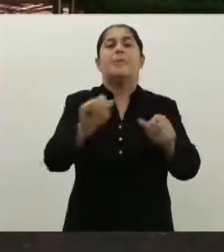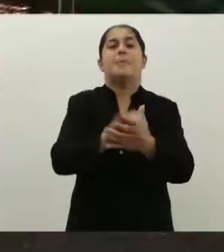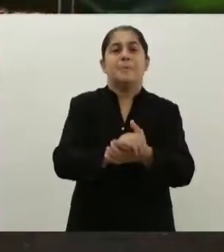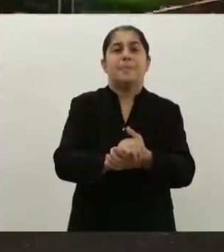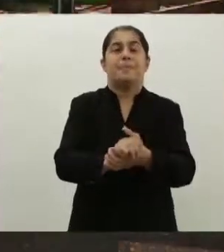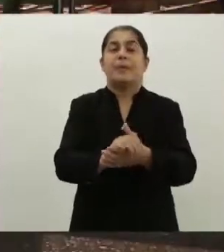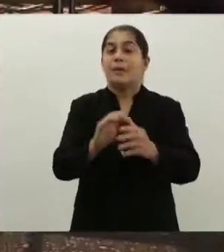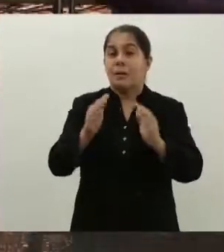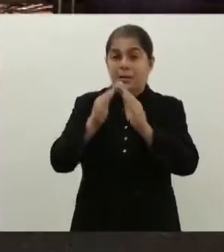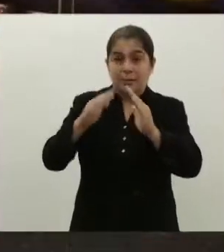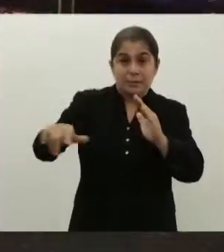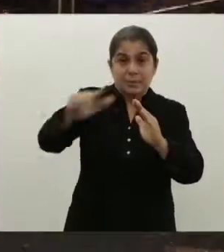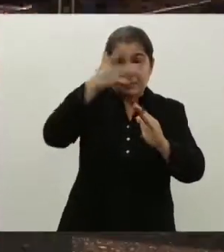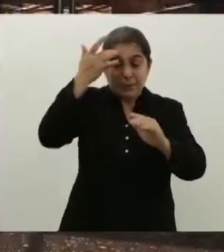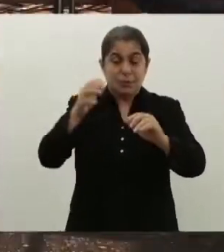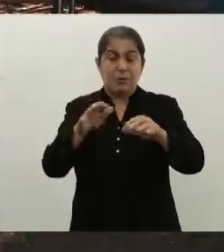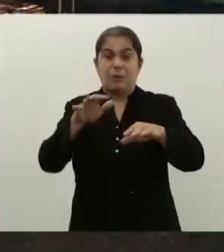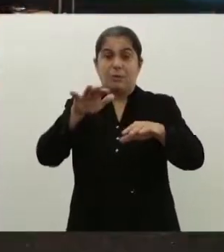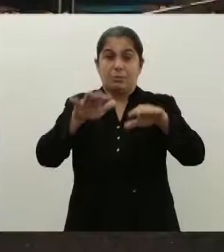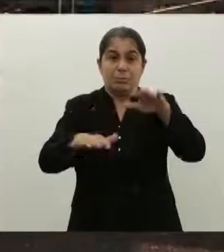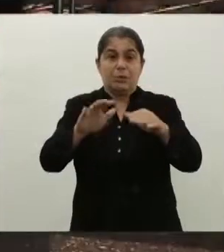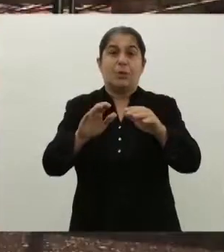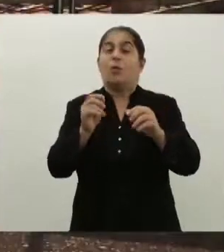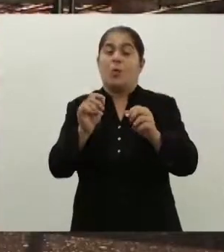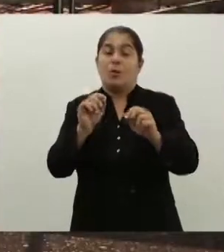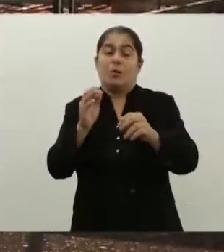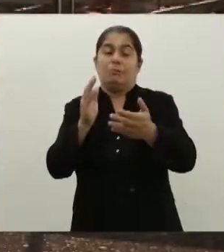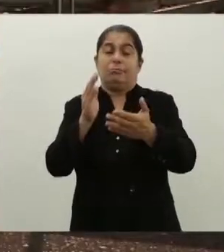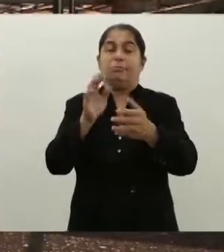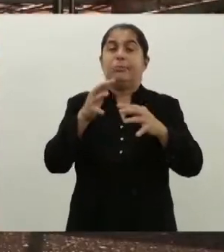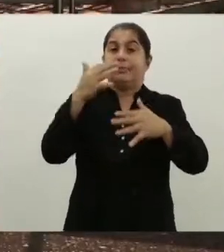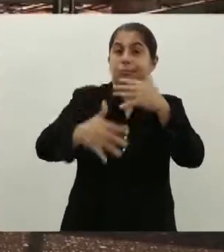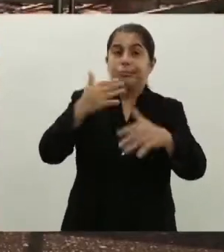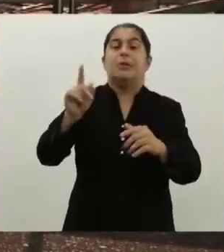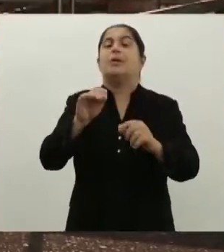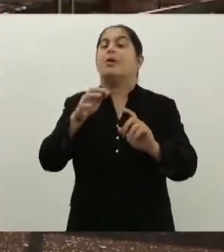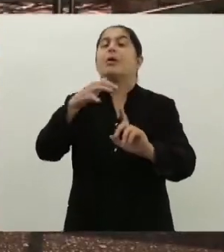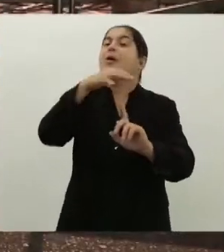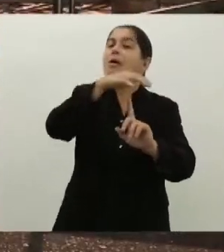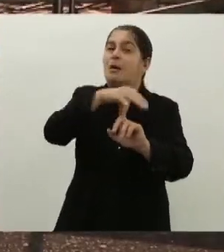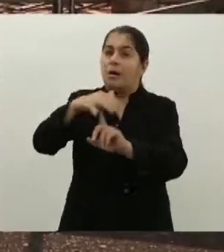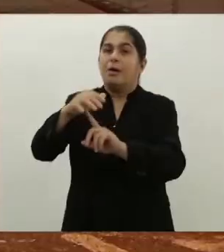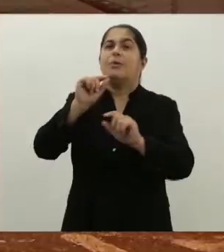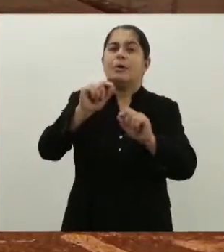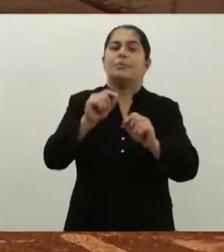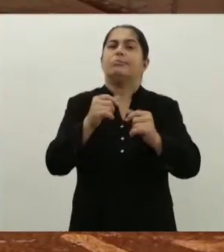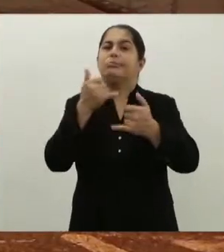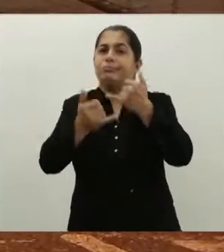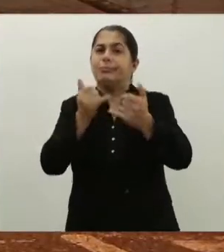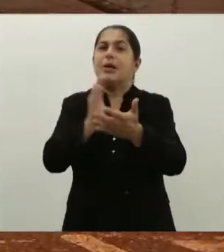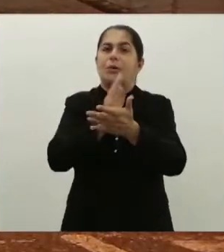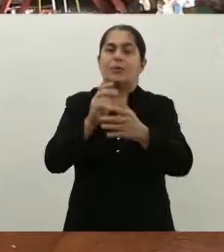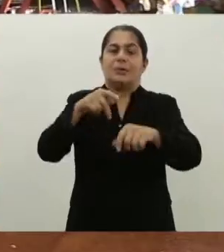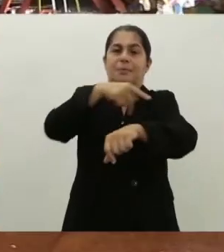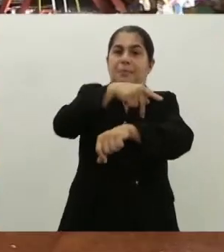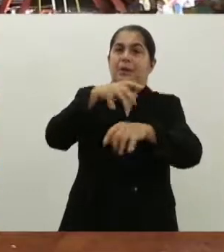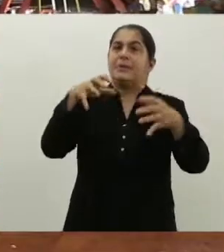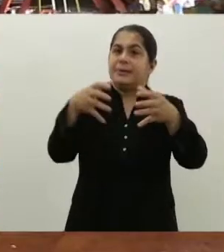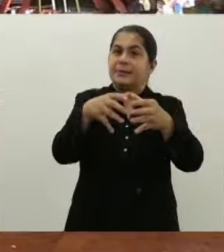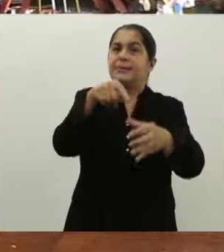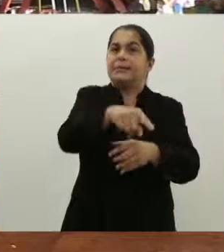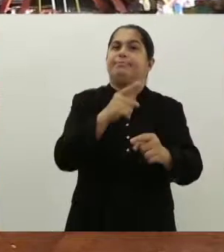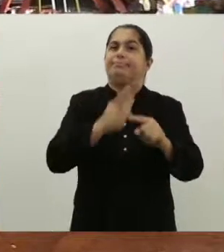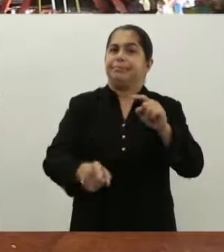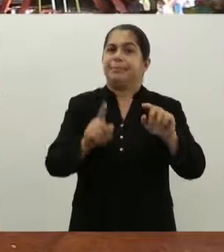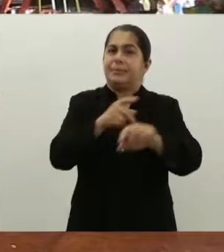mobilidade dos cidadãos ficasse prejudicada, este ano ficou proibida a presença de barracas e brinquedos de diversão na